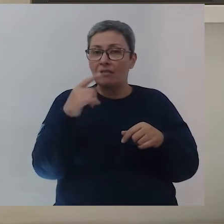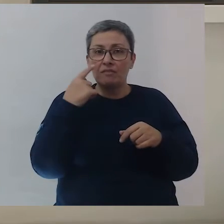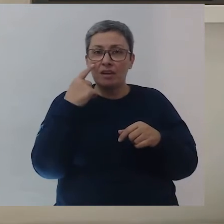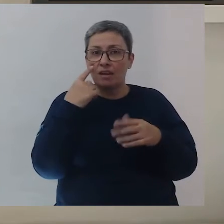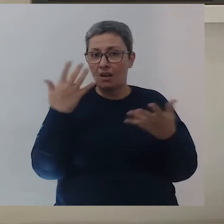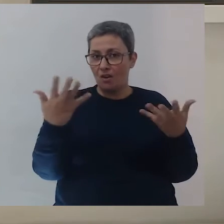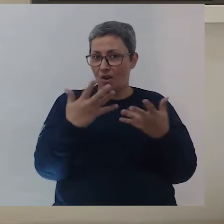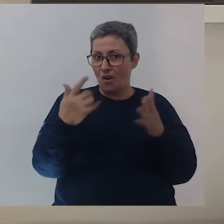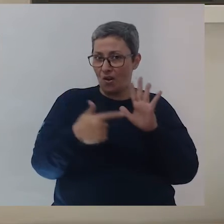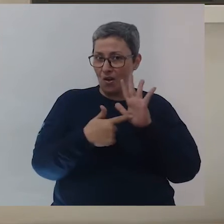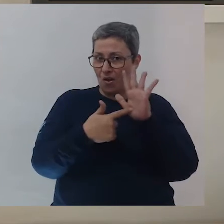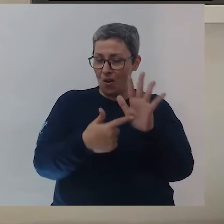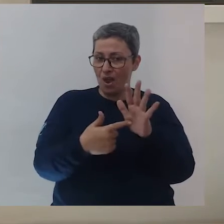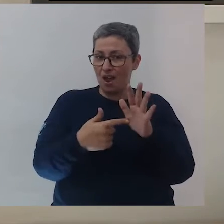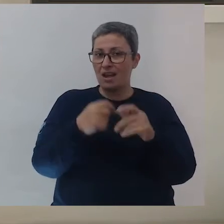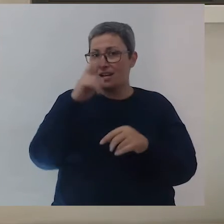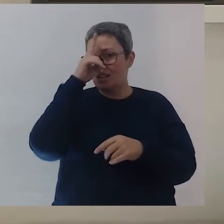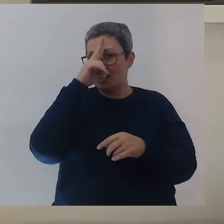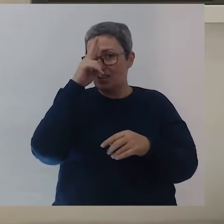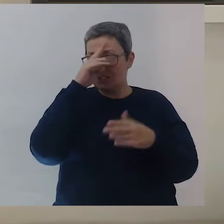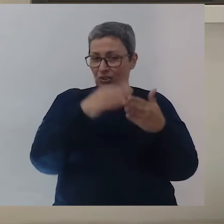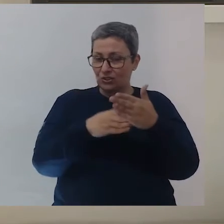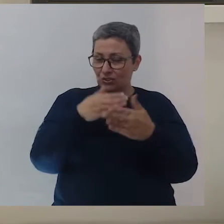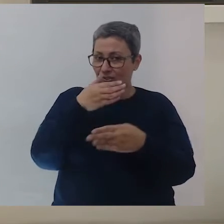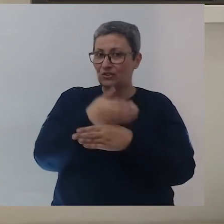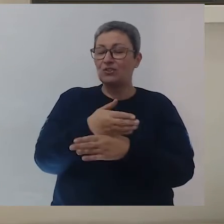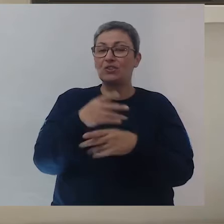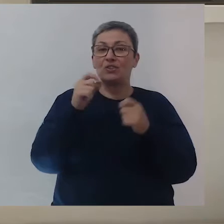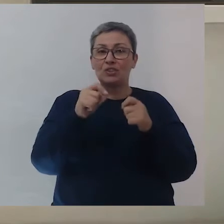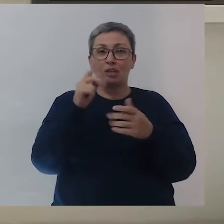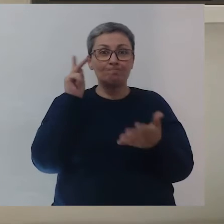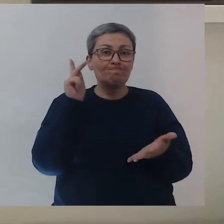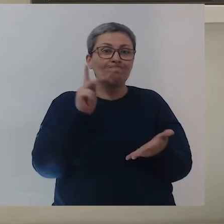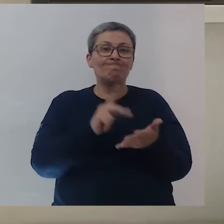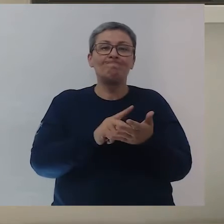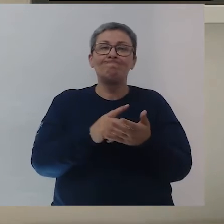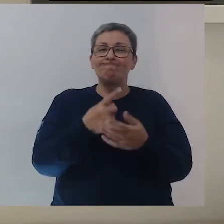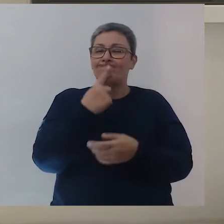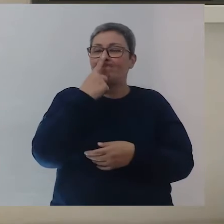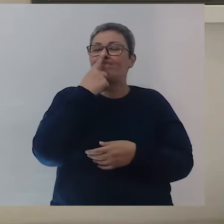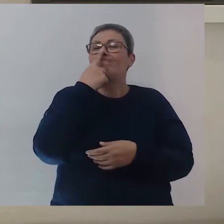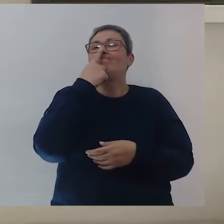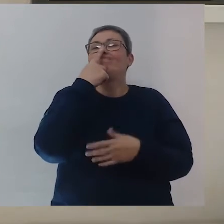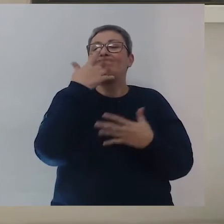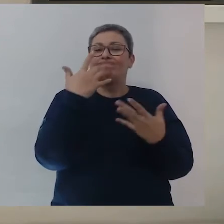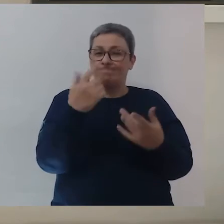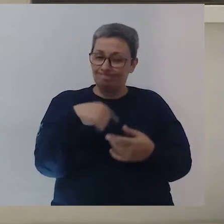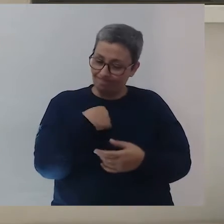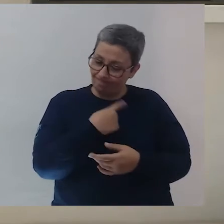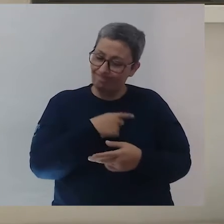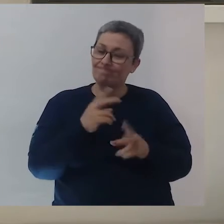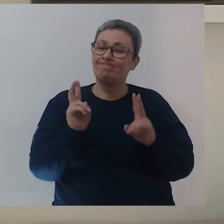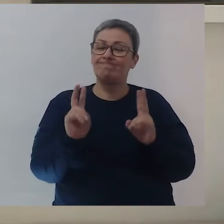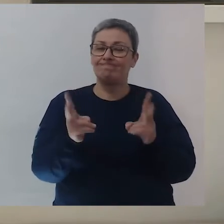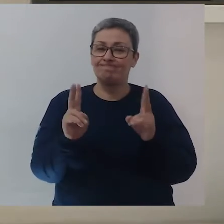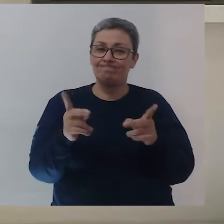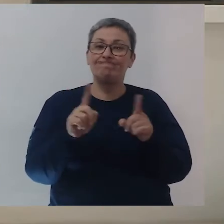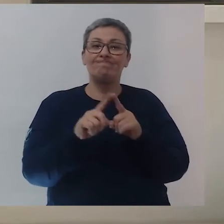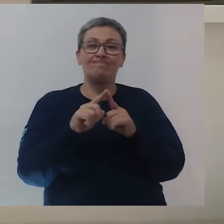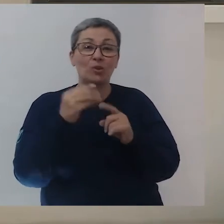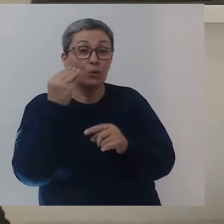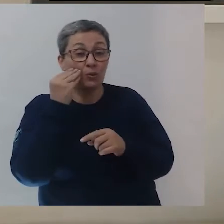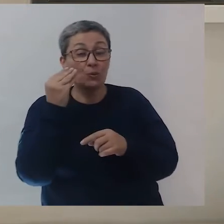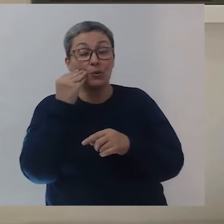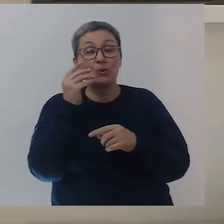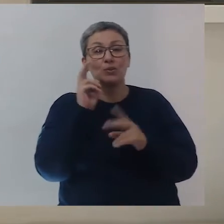ver, eu vou trazer para vocês algumas histórias de superação, que são verdadeiras inspirações para a gente seguir em frente aí, na